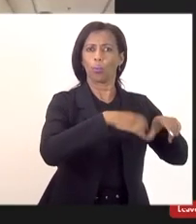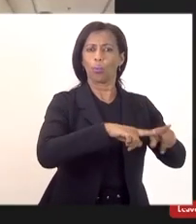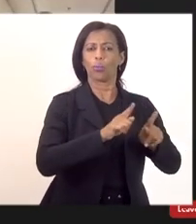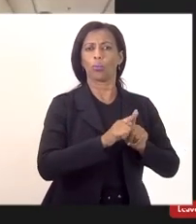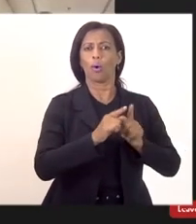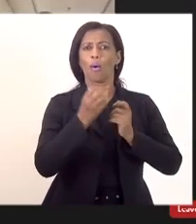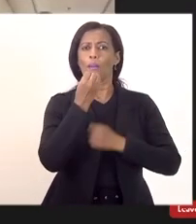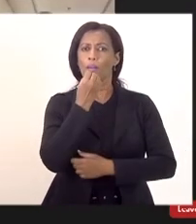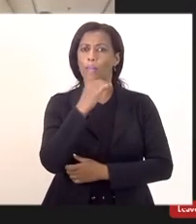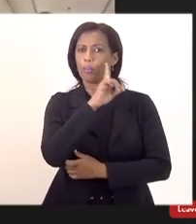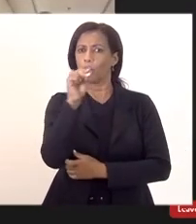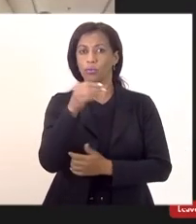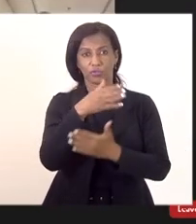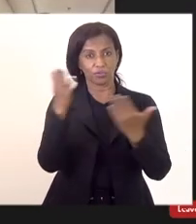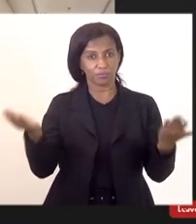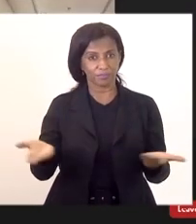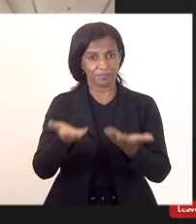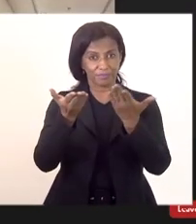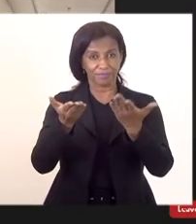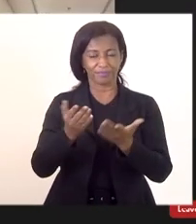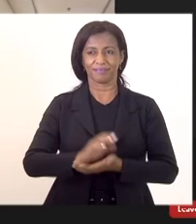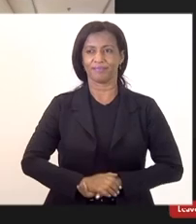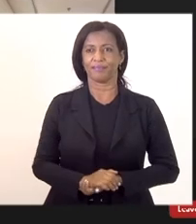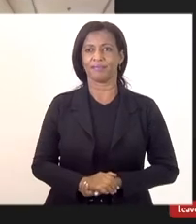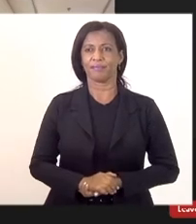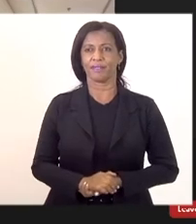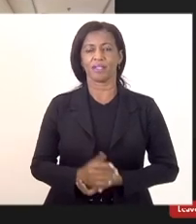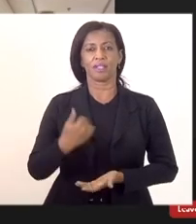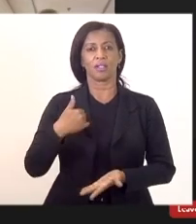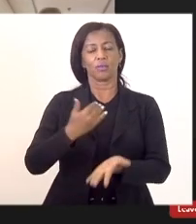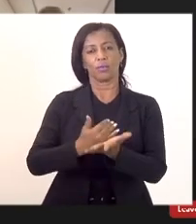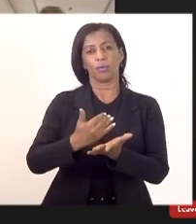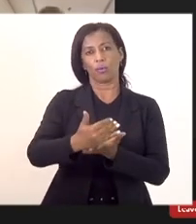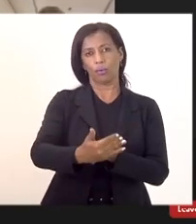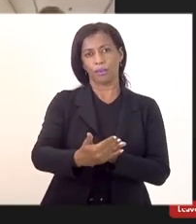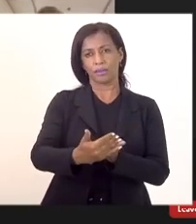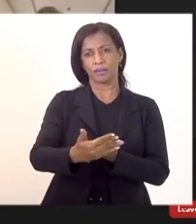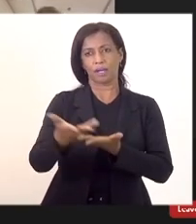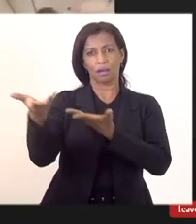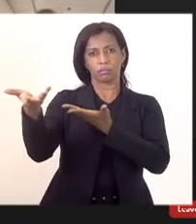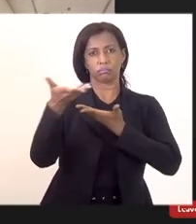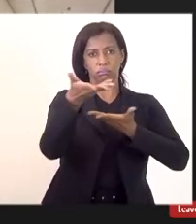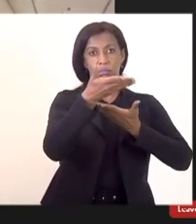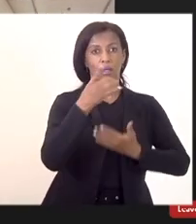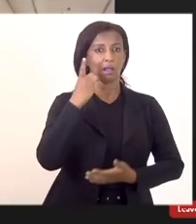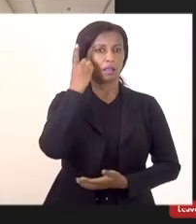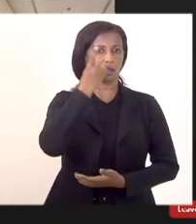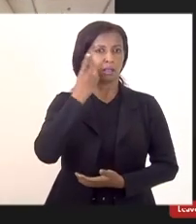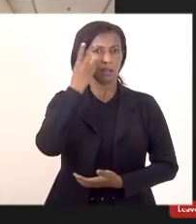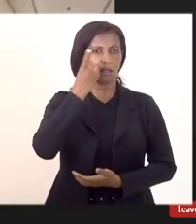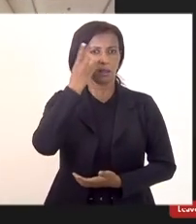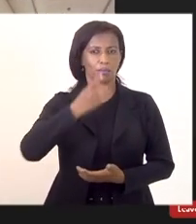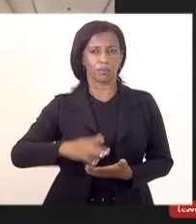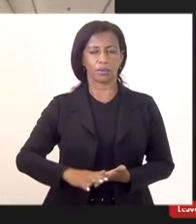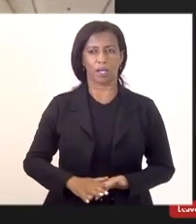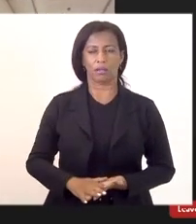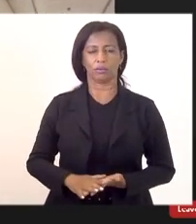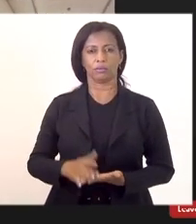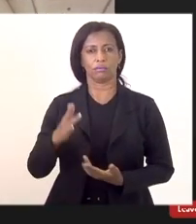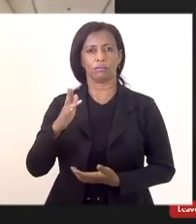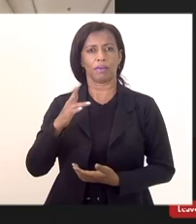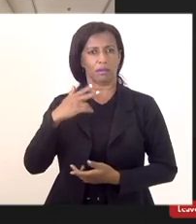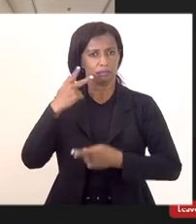bom dia a todos. Para ser muito breve, vou abrir a palavra aos deputados que queiram fazer uso da palavra.